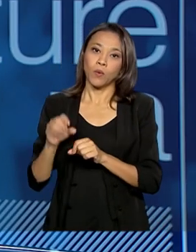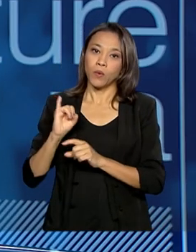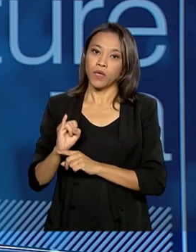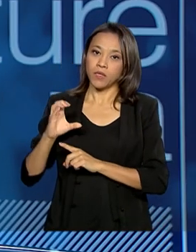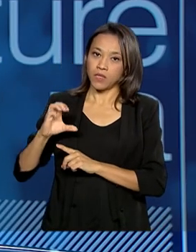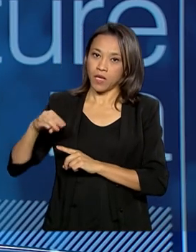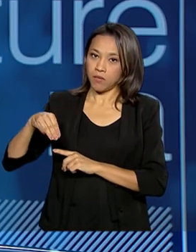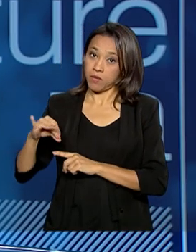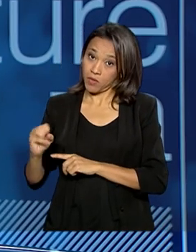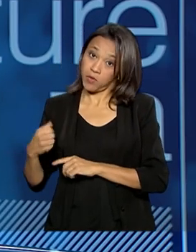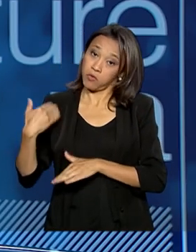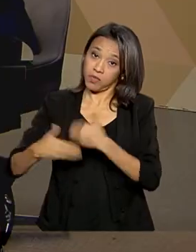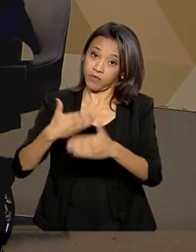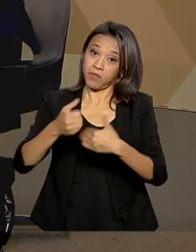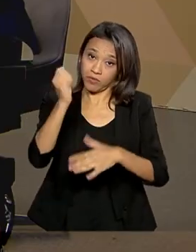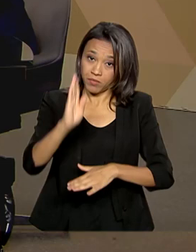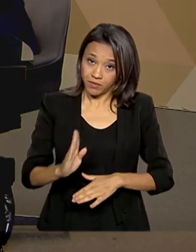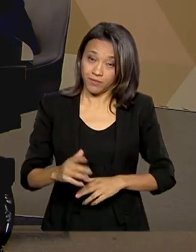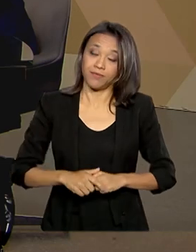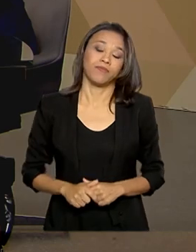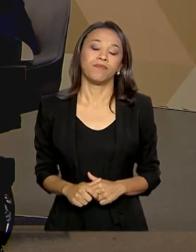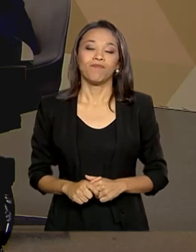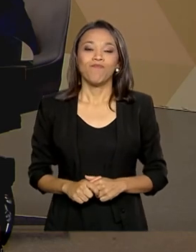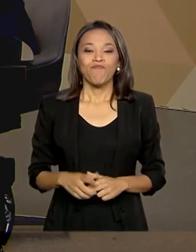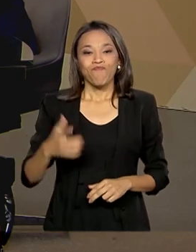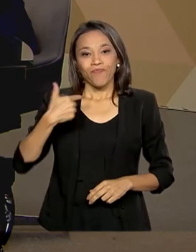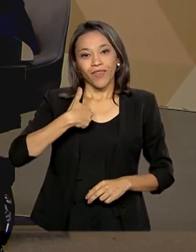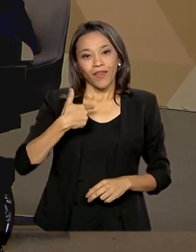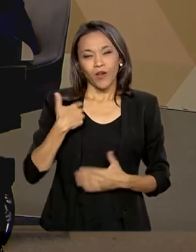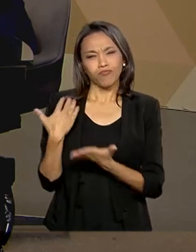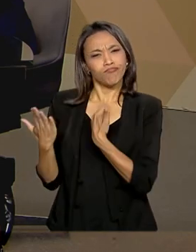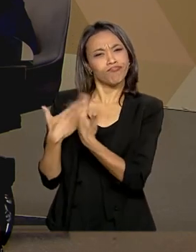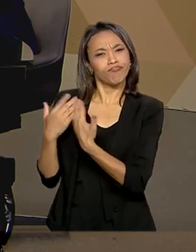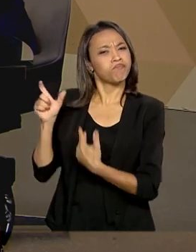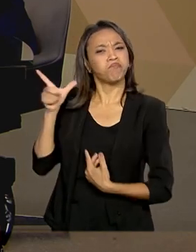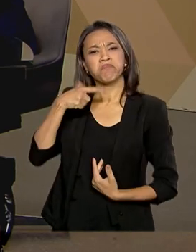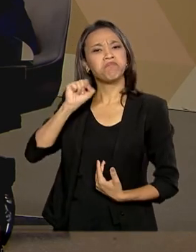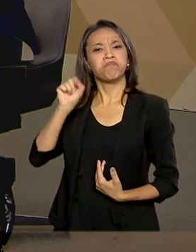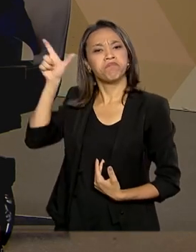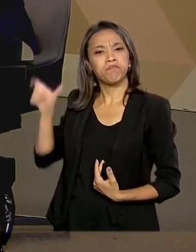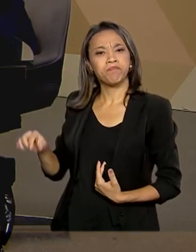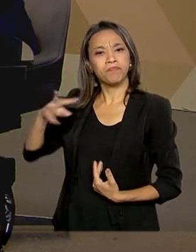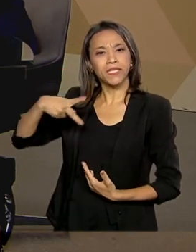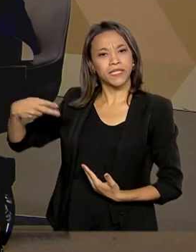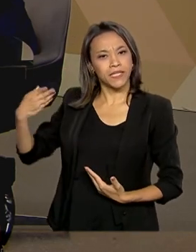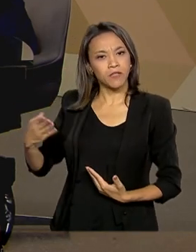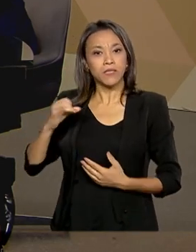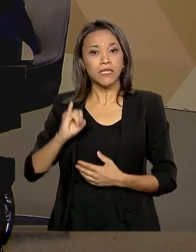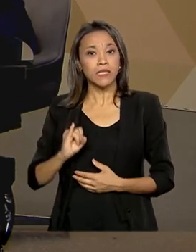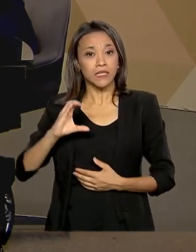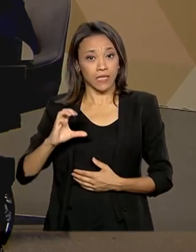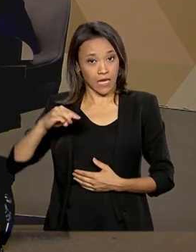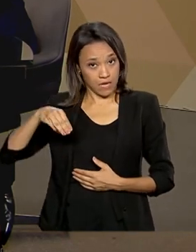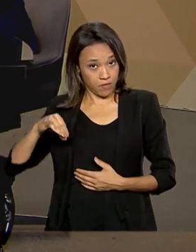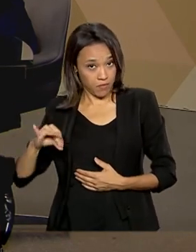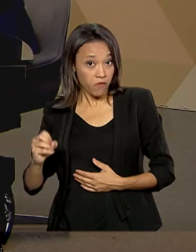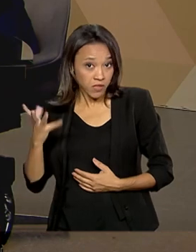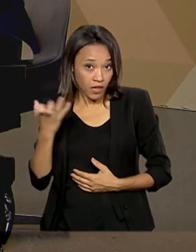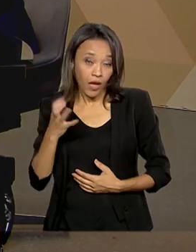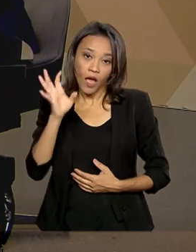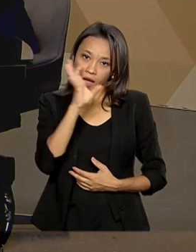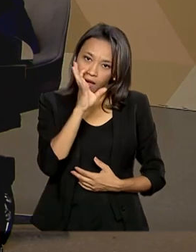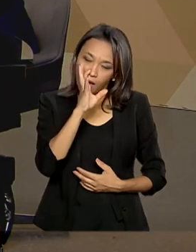desenvolvimento do Brasil. Eu conversei com o presidente do ICMBio, Homero Serqueira. Se você quiser rever